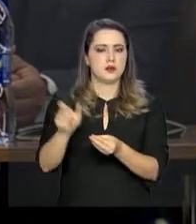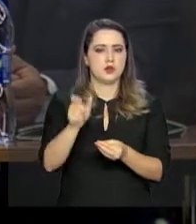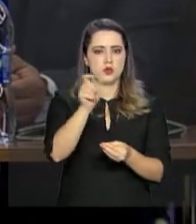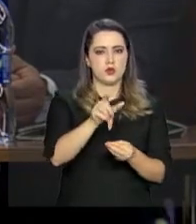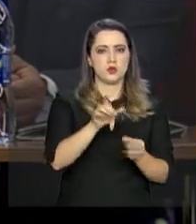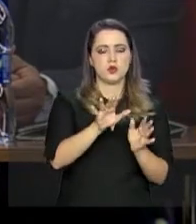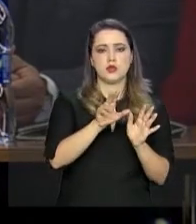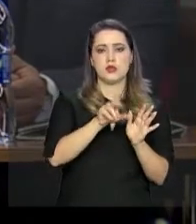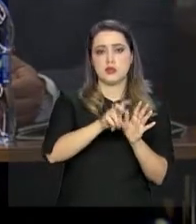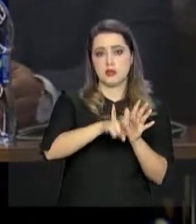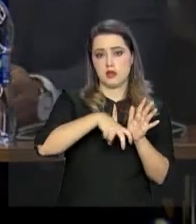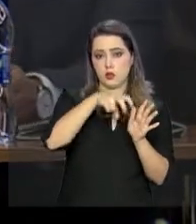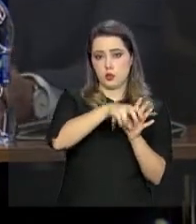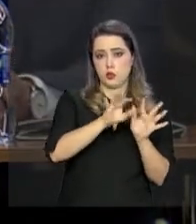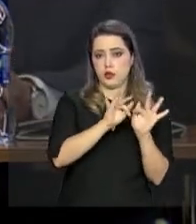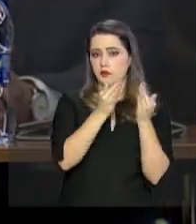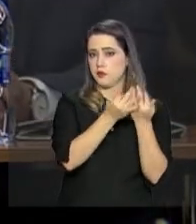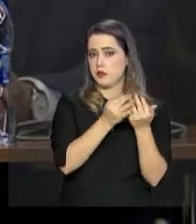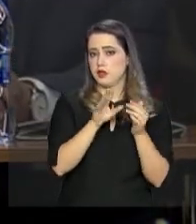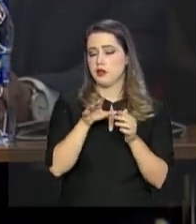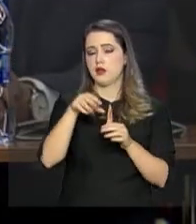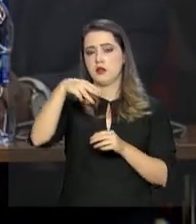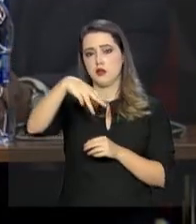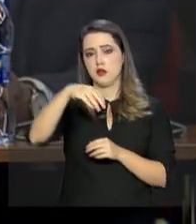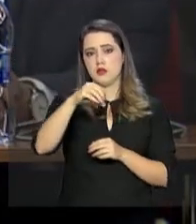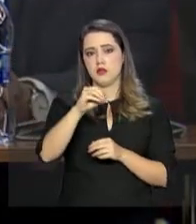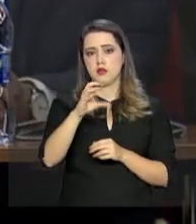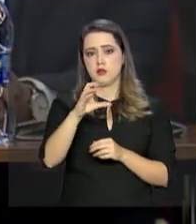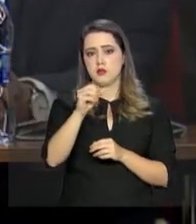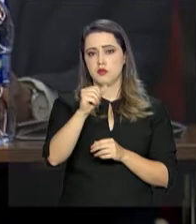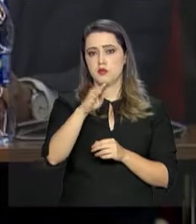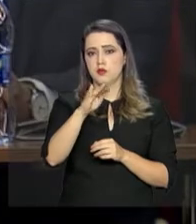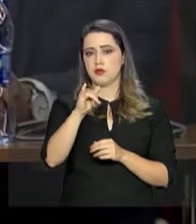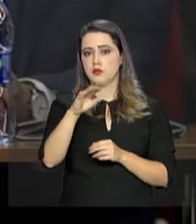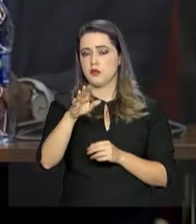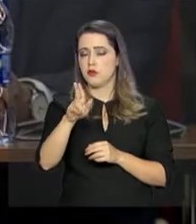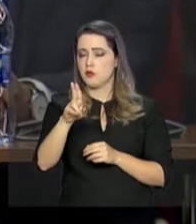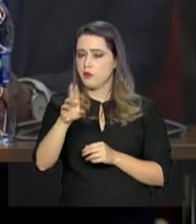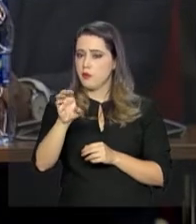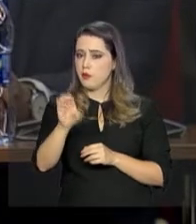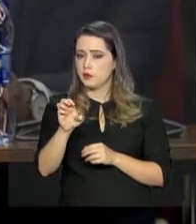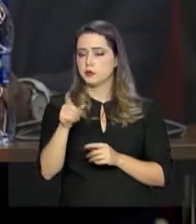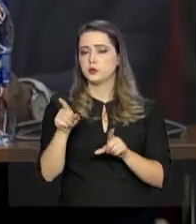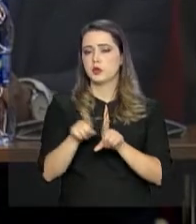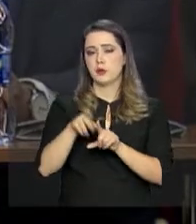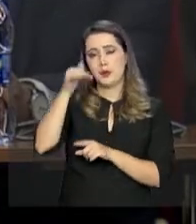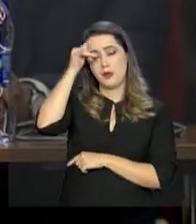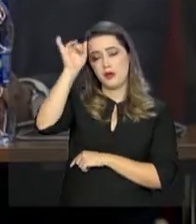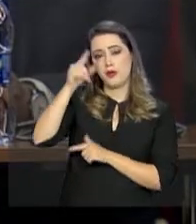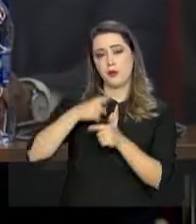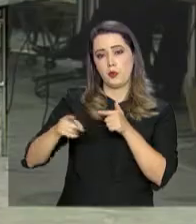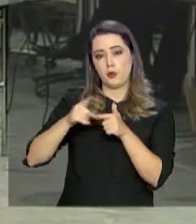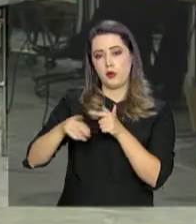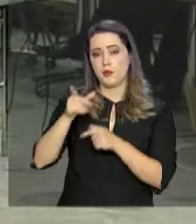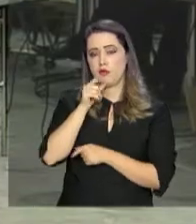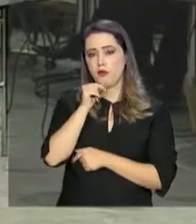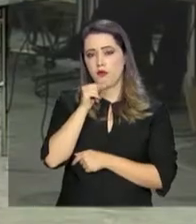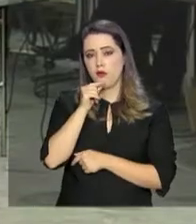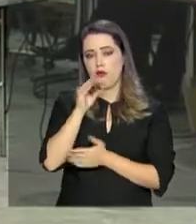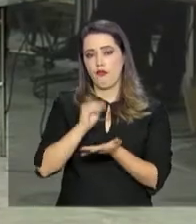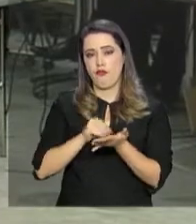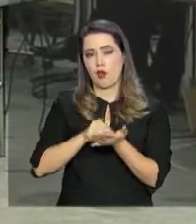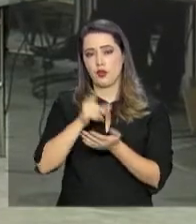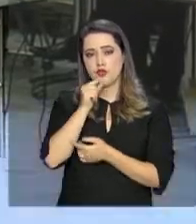familiares de Moçambique. Também para combater os efeitos da escassez hídrica aqui em Cabo Verde. Os